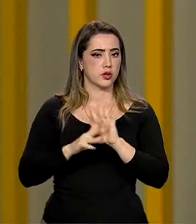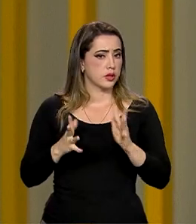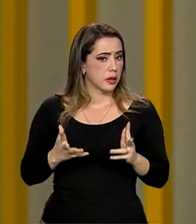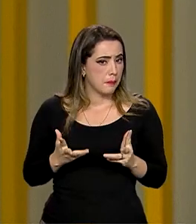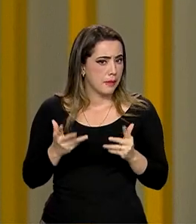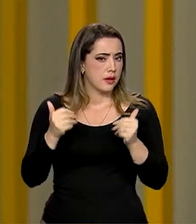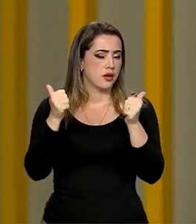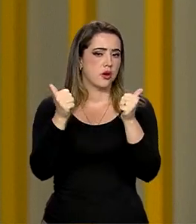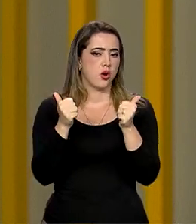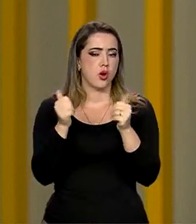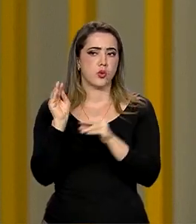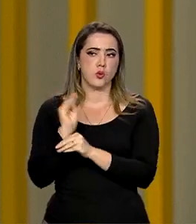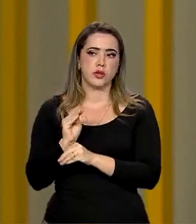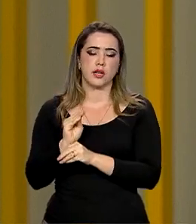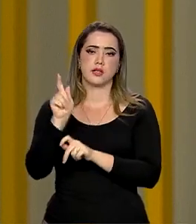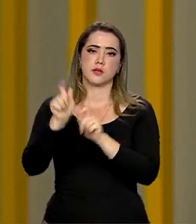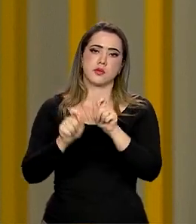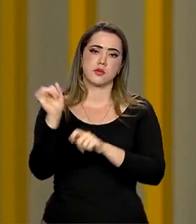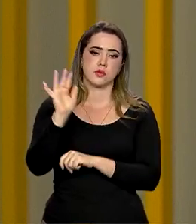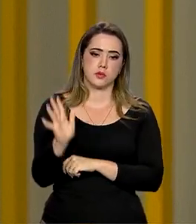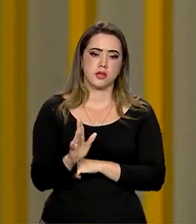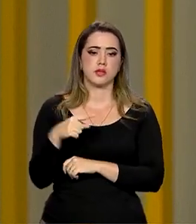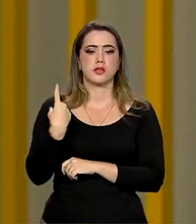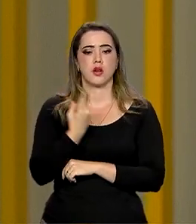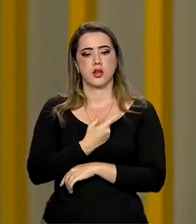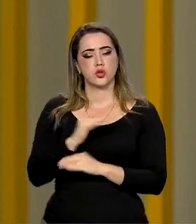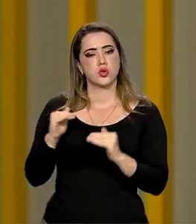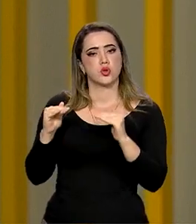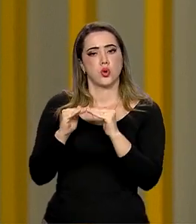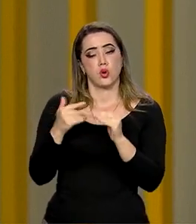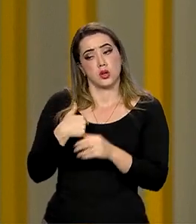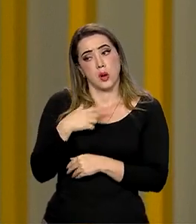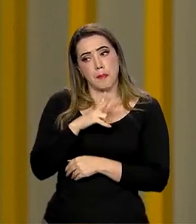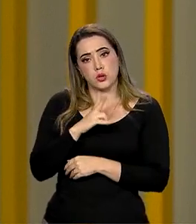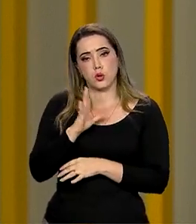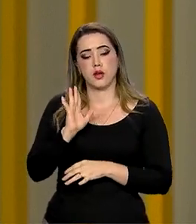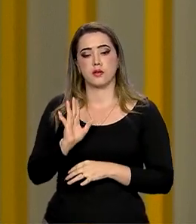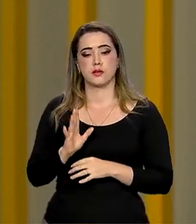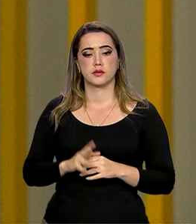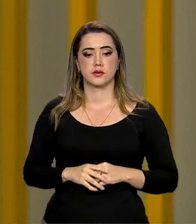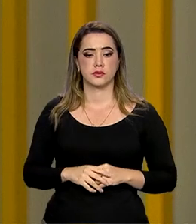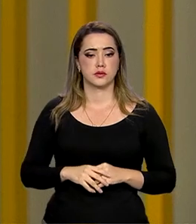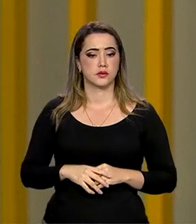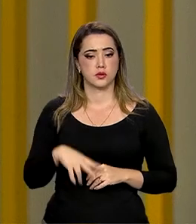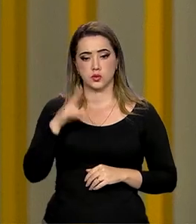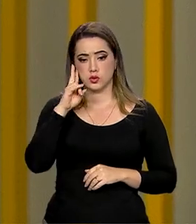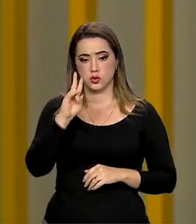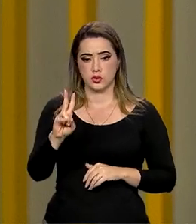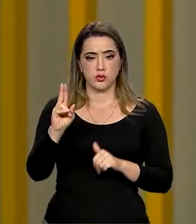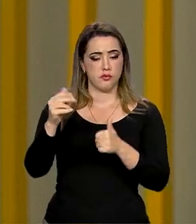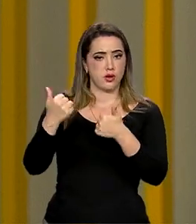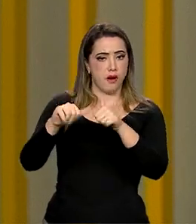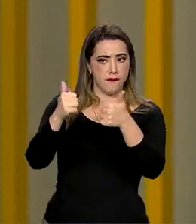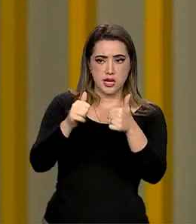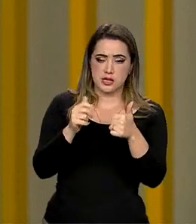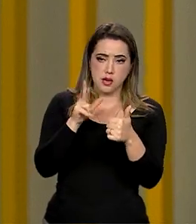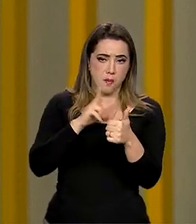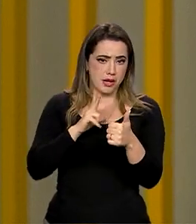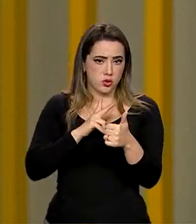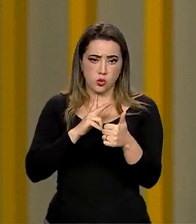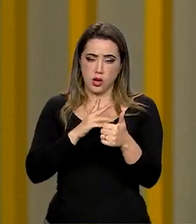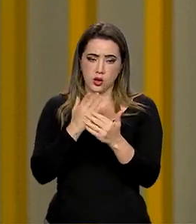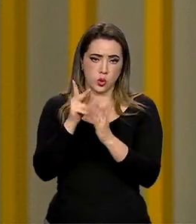atendimento aos brasileiros, claro que o INSS é a favor. E eu, pessoalmente, não tenho uma avaliação do projeto, não o conheço em